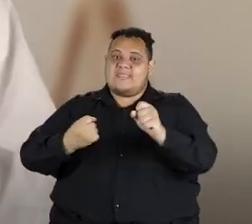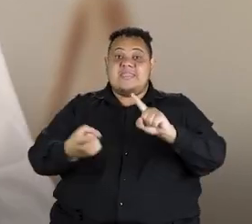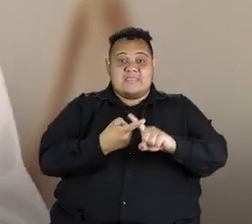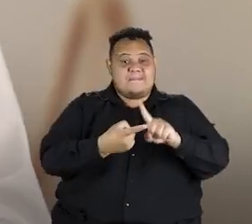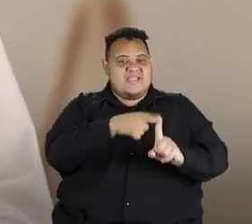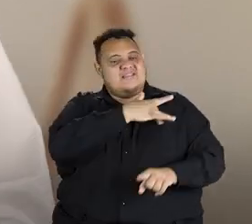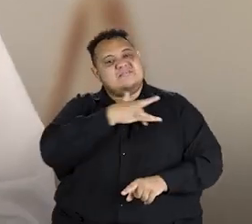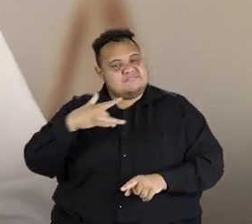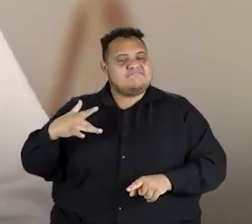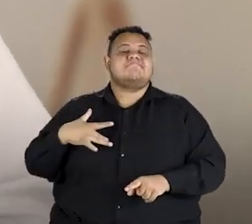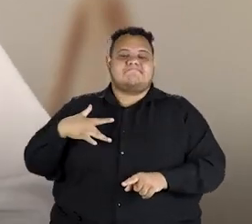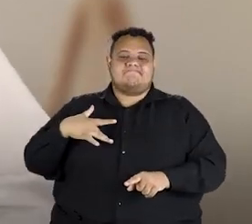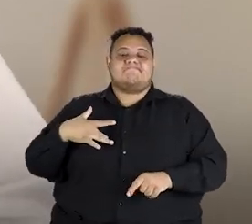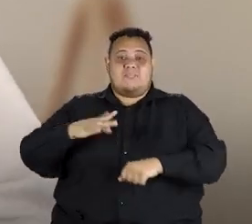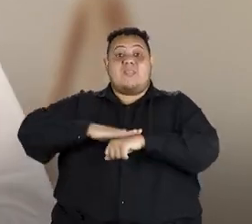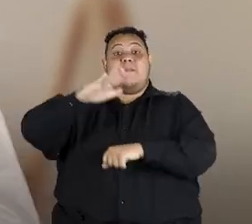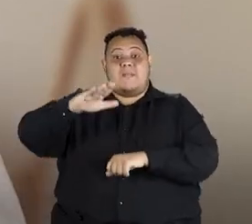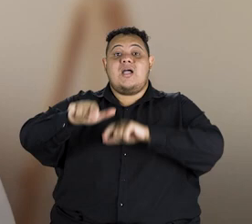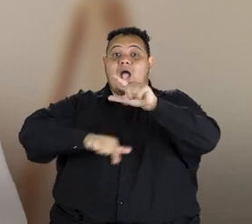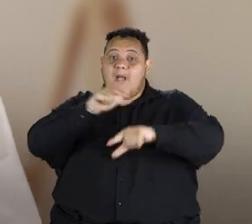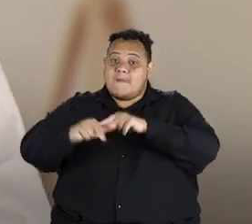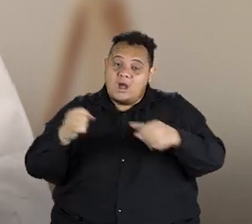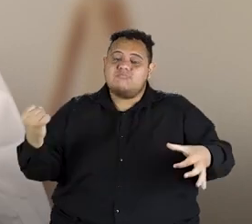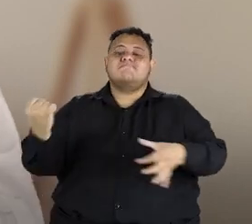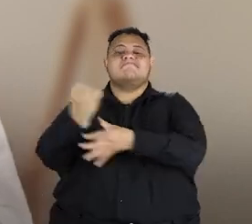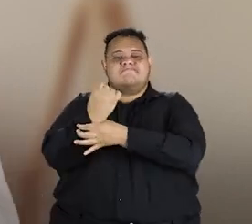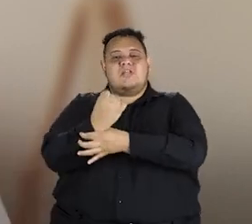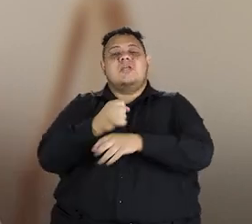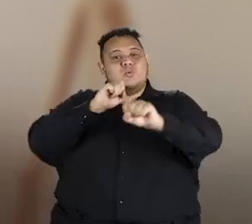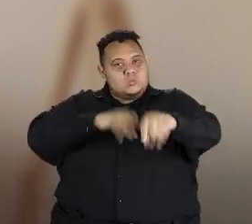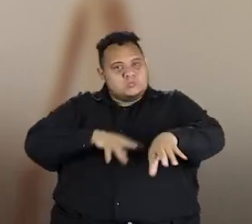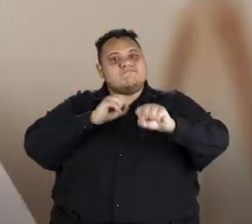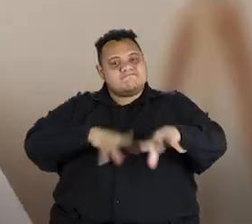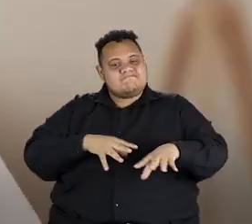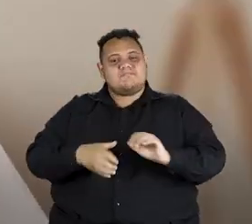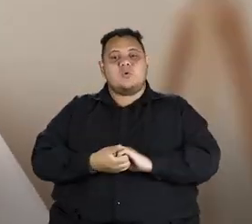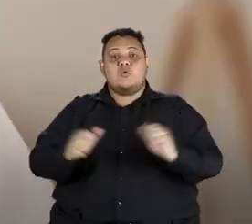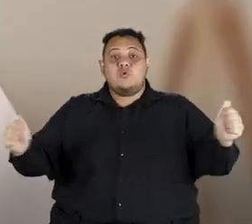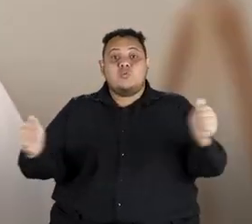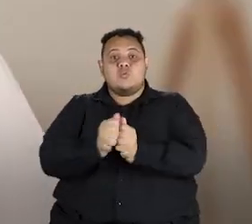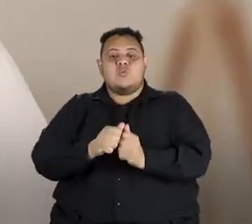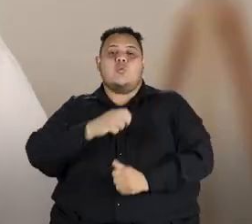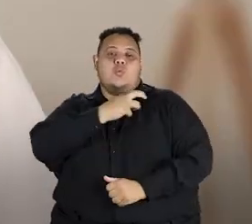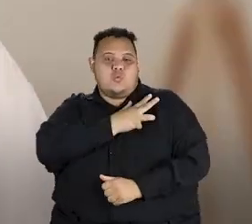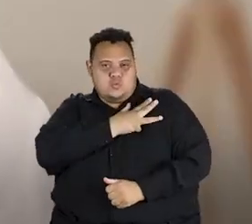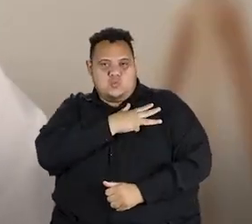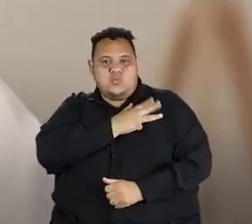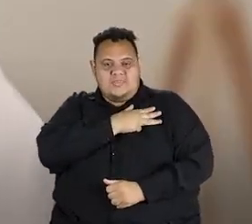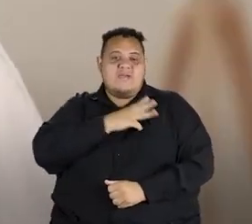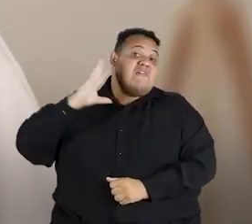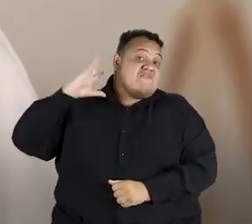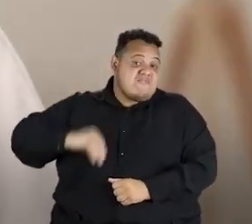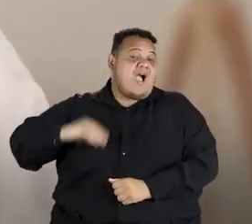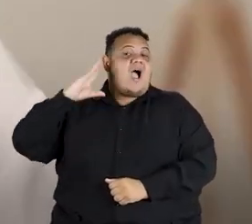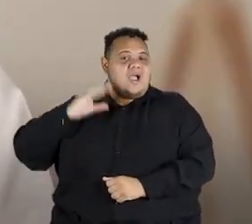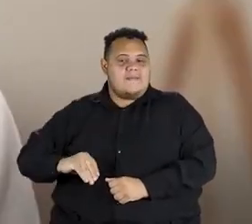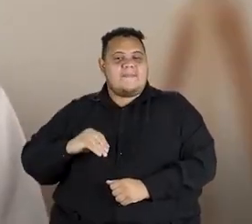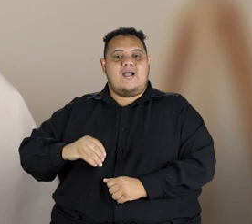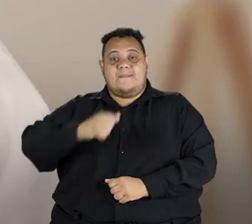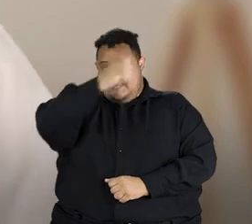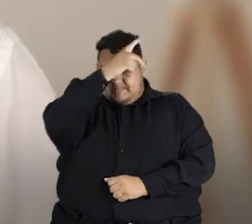e na saúde. Mais ações na segurança e na educação. Junto com o Lula, o Fátima,